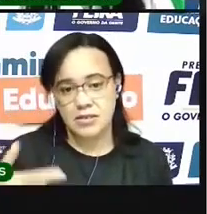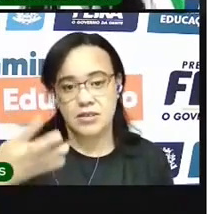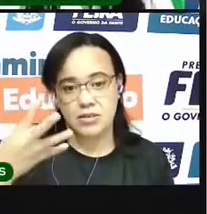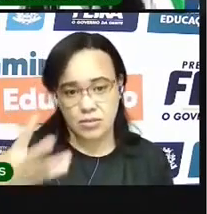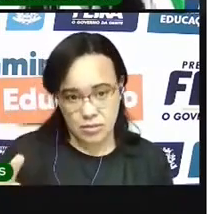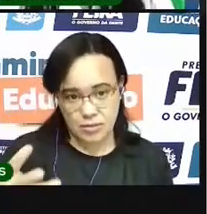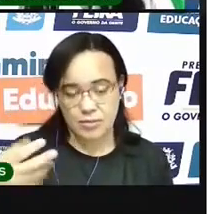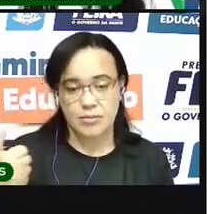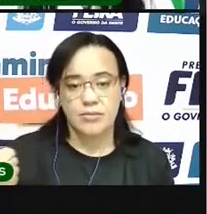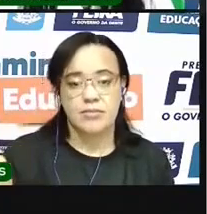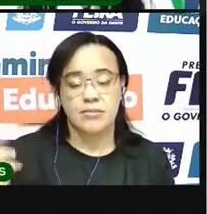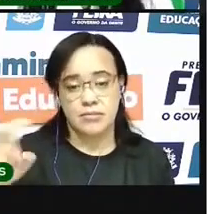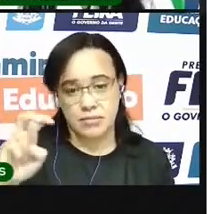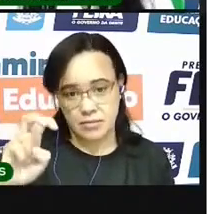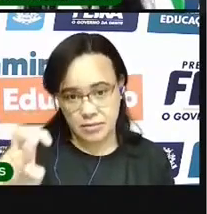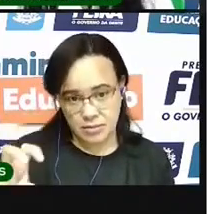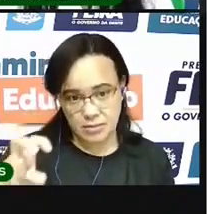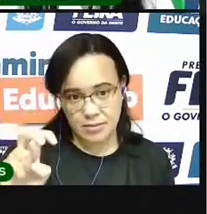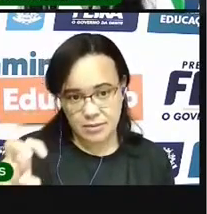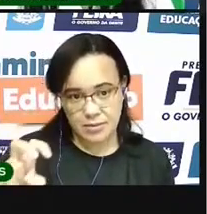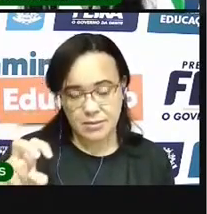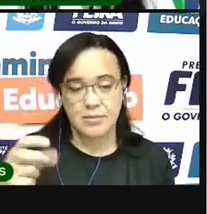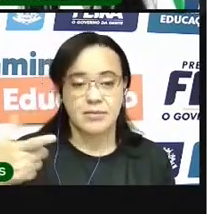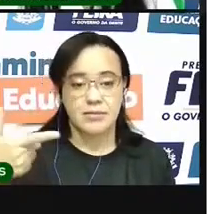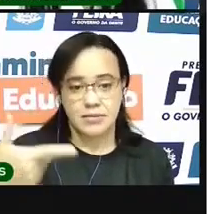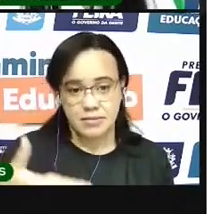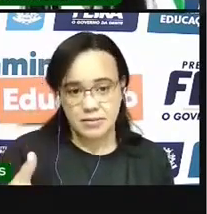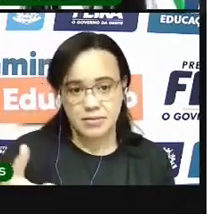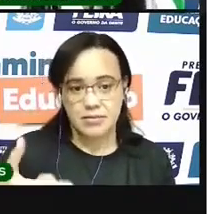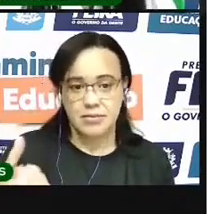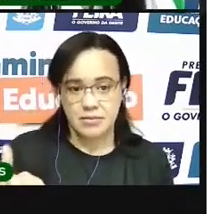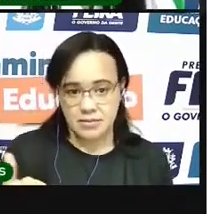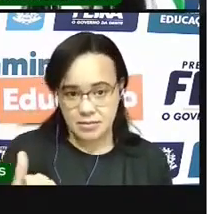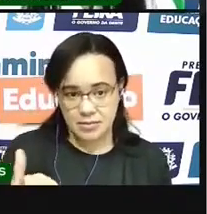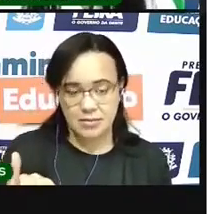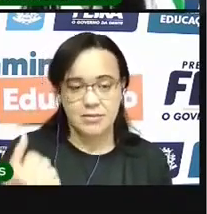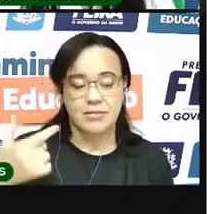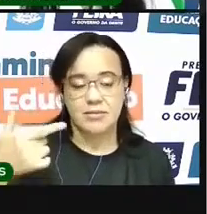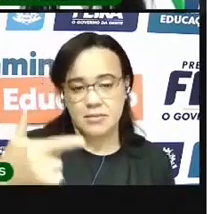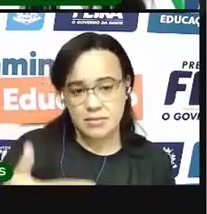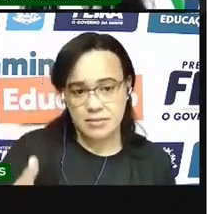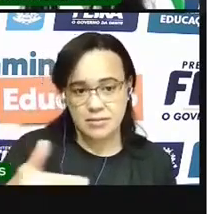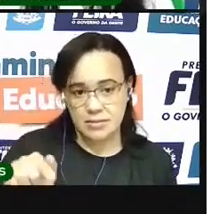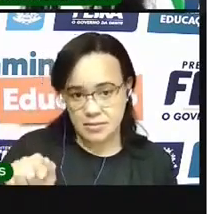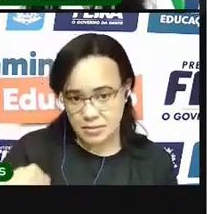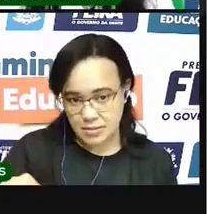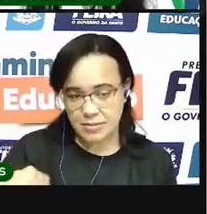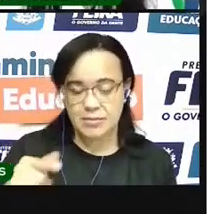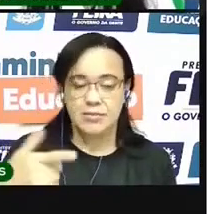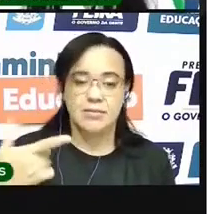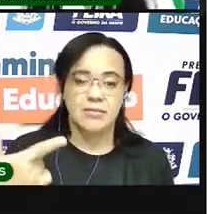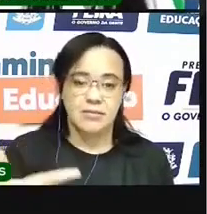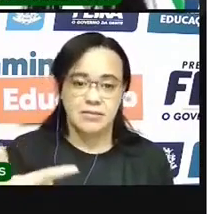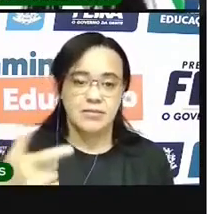24, 25, 26, 27,